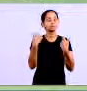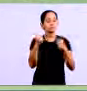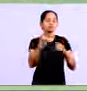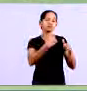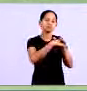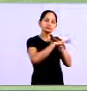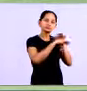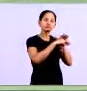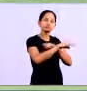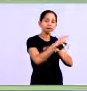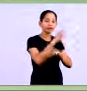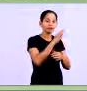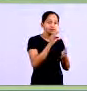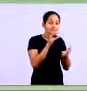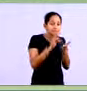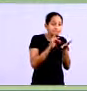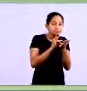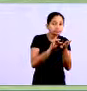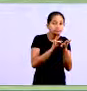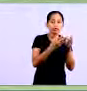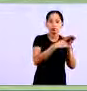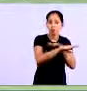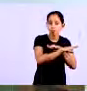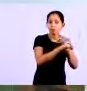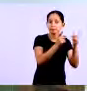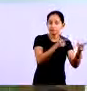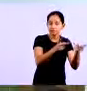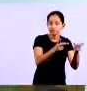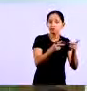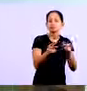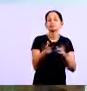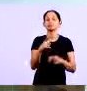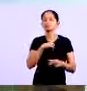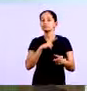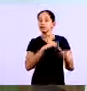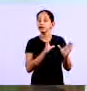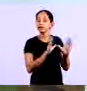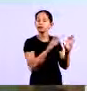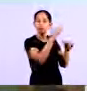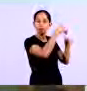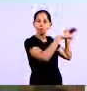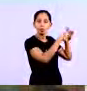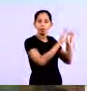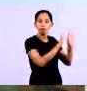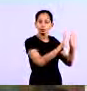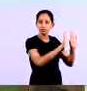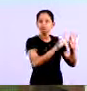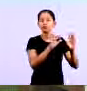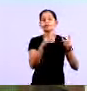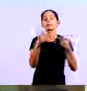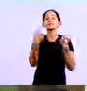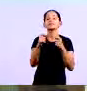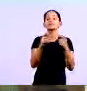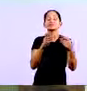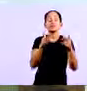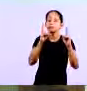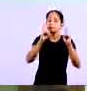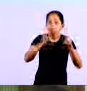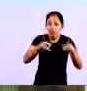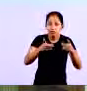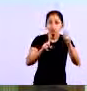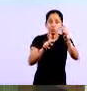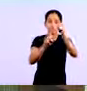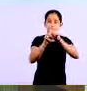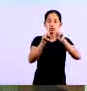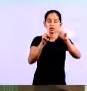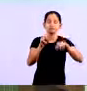ter lá nas suas mercadorias ou na sua matéria-ima ele deve ser suficiente para atender aquela demanda que você está